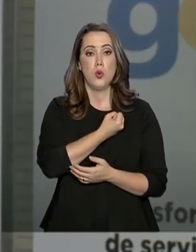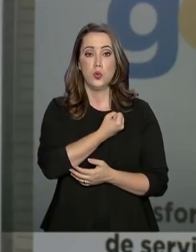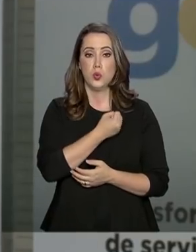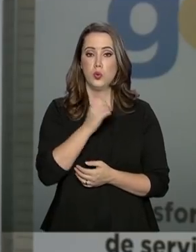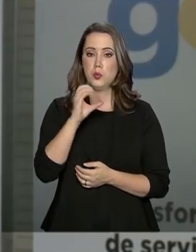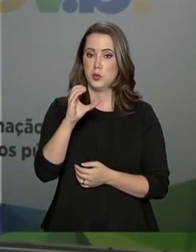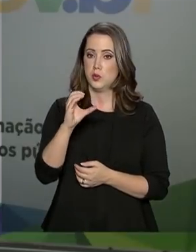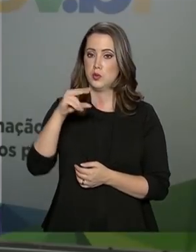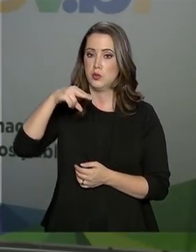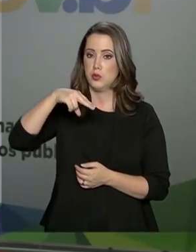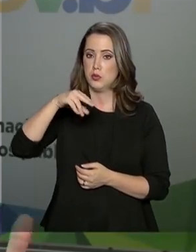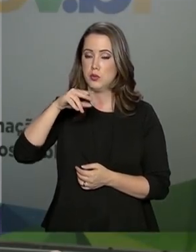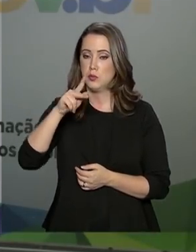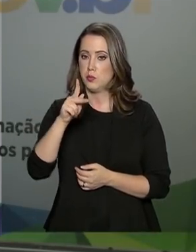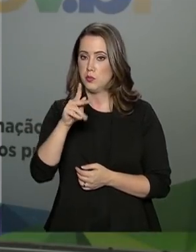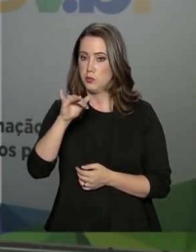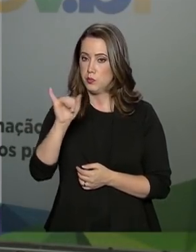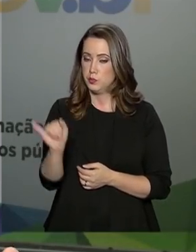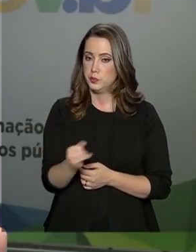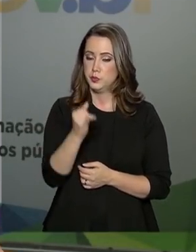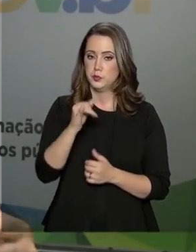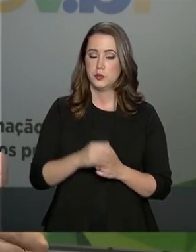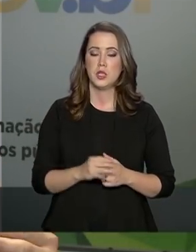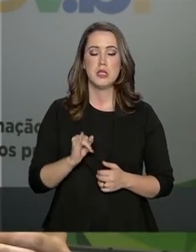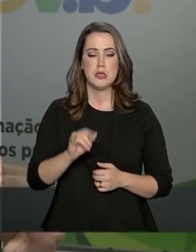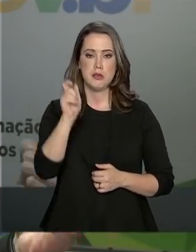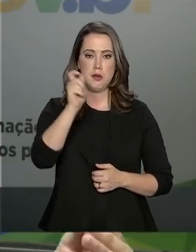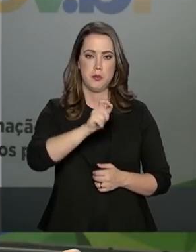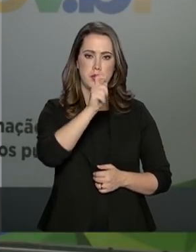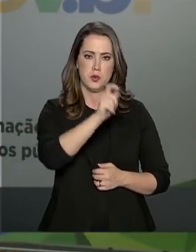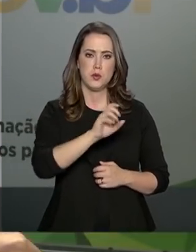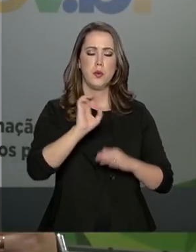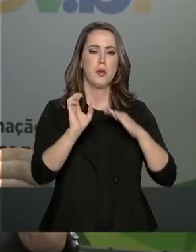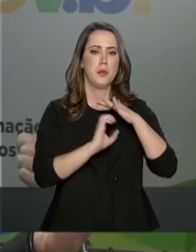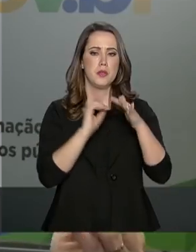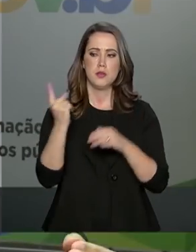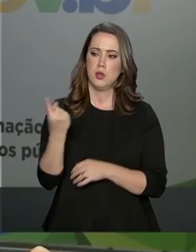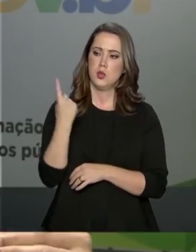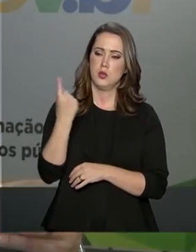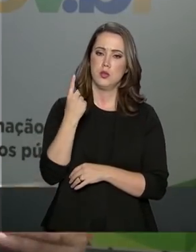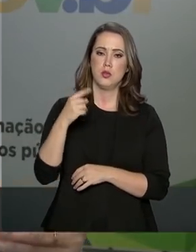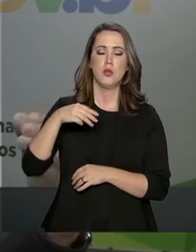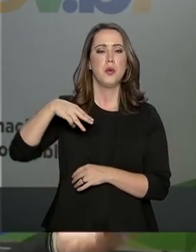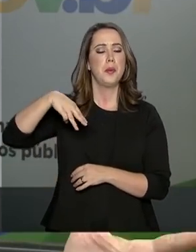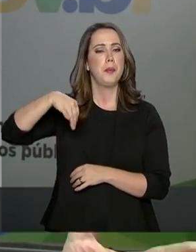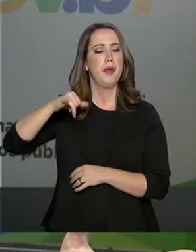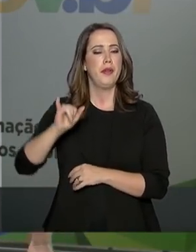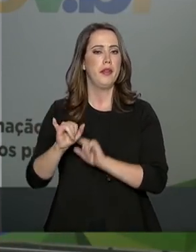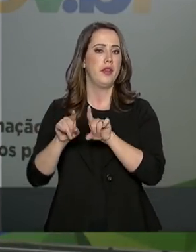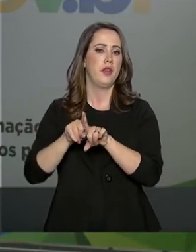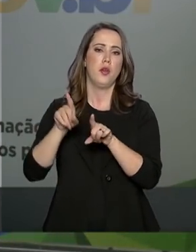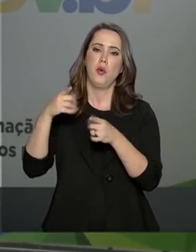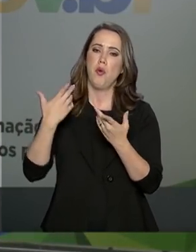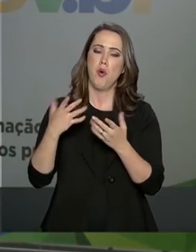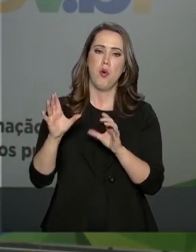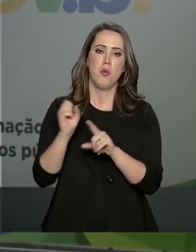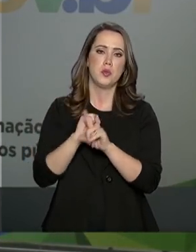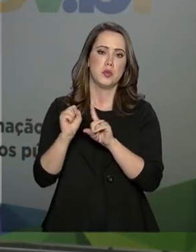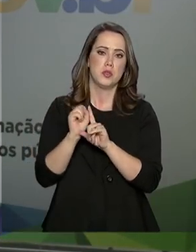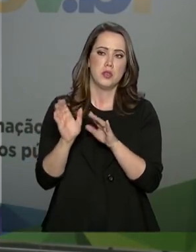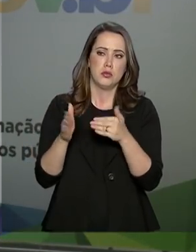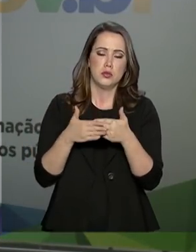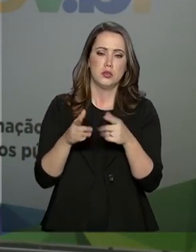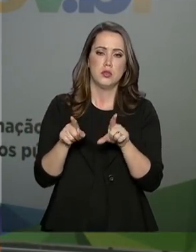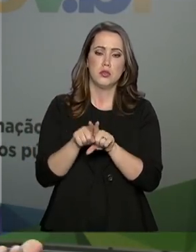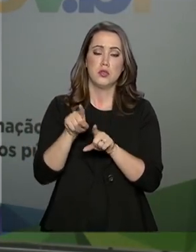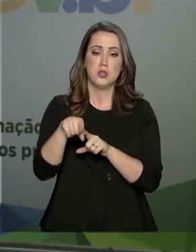CNPJ. Se o empreendedor pode ser empresário individual, EIRELI ou uma sociedade limitada. Se ele